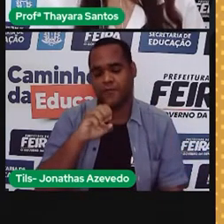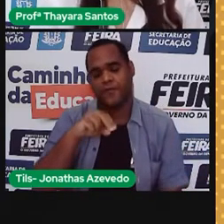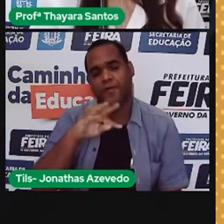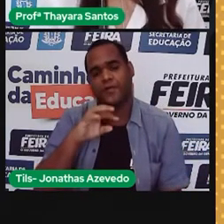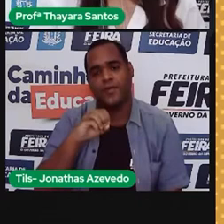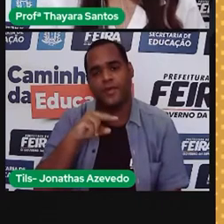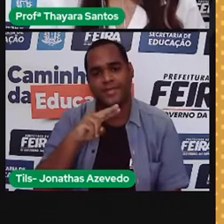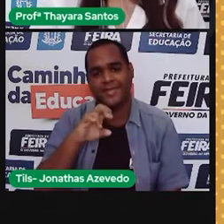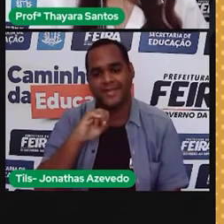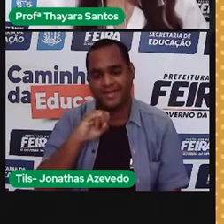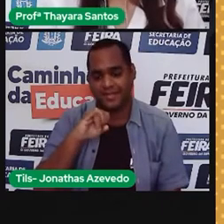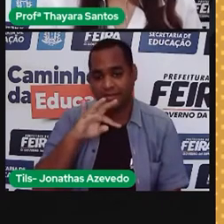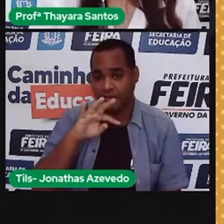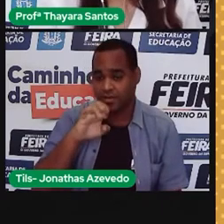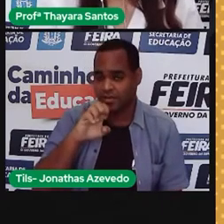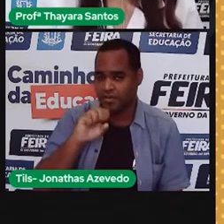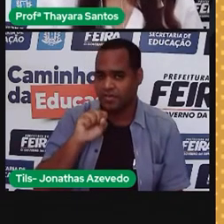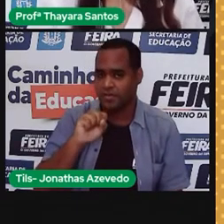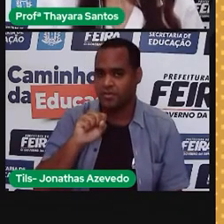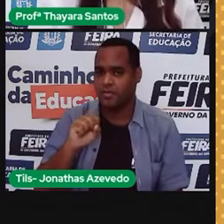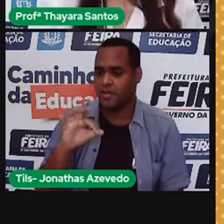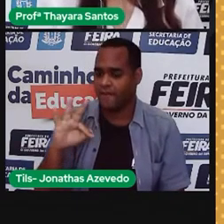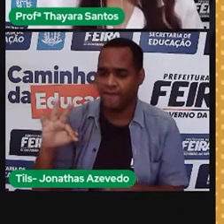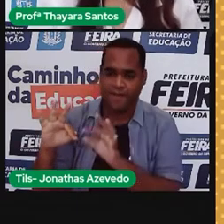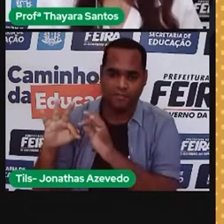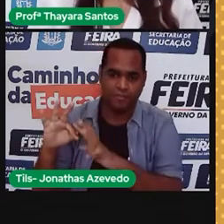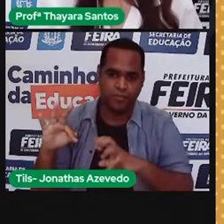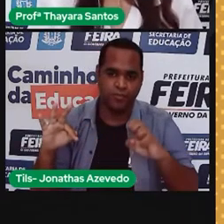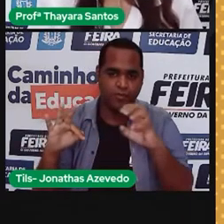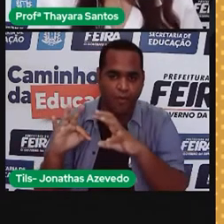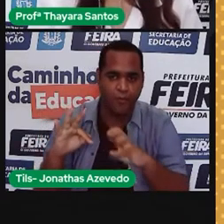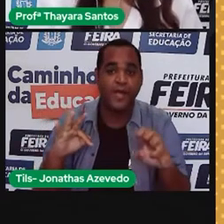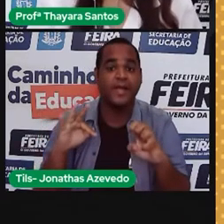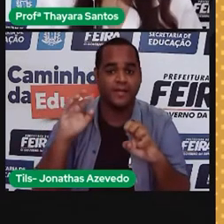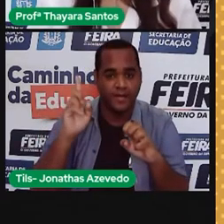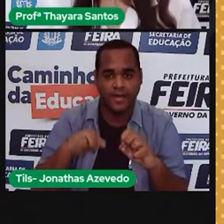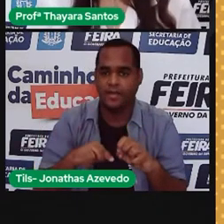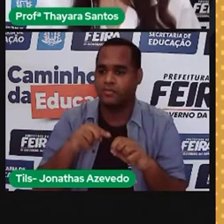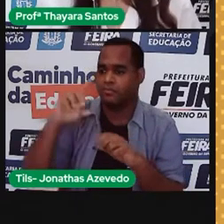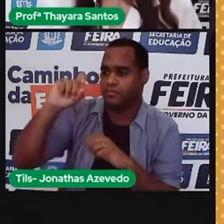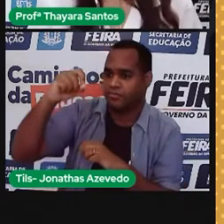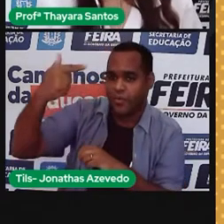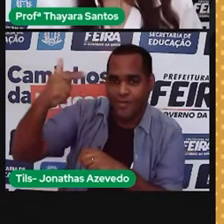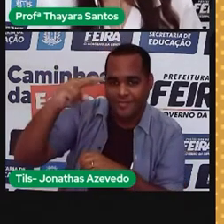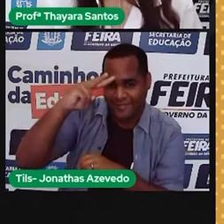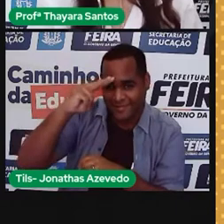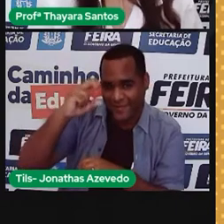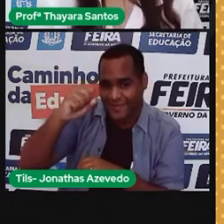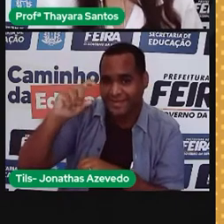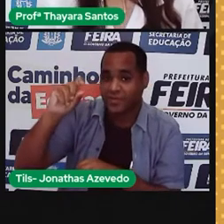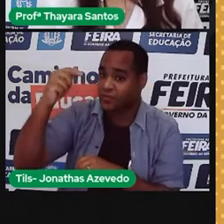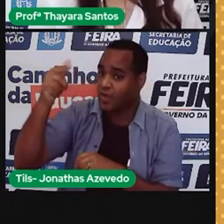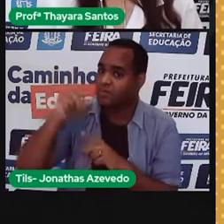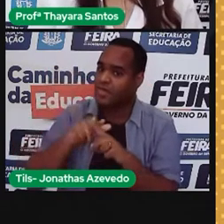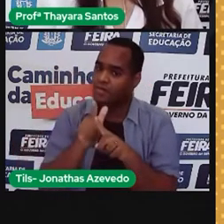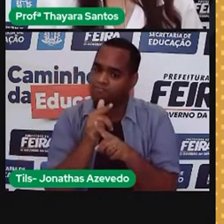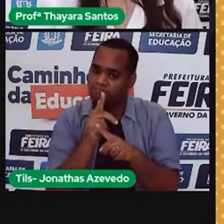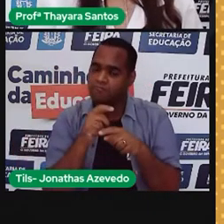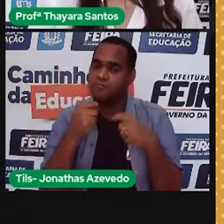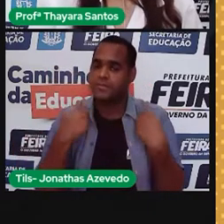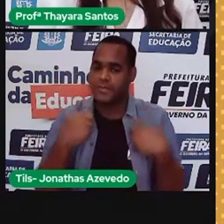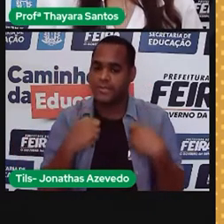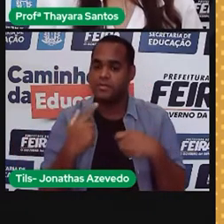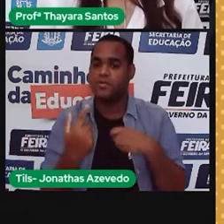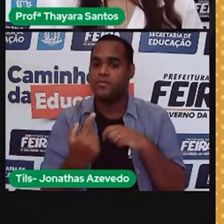aconteça, a planta ou a alga precisa de luz solar, água e também precisa do